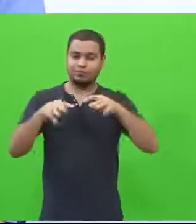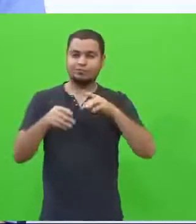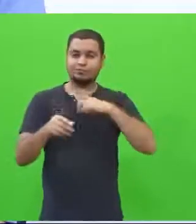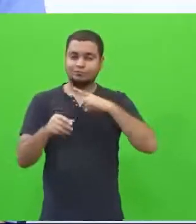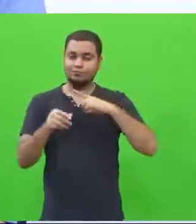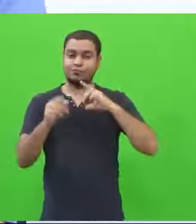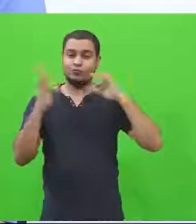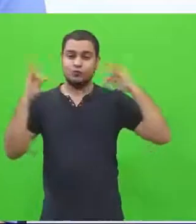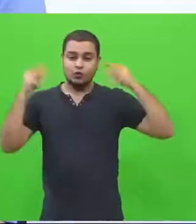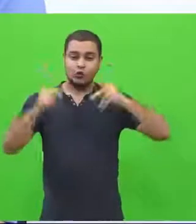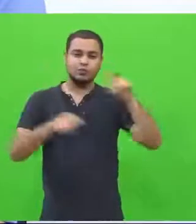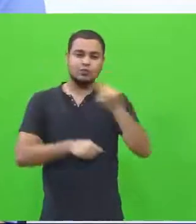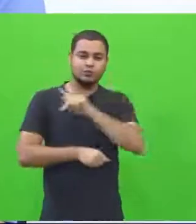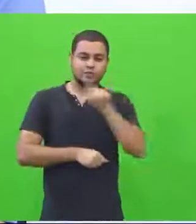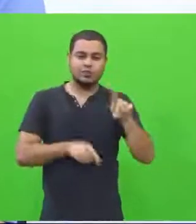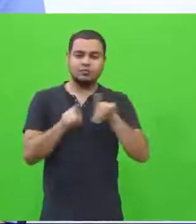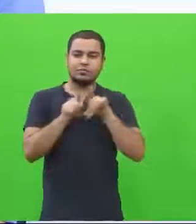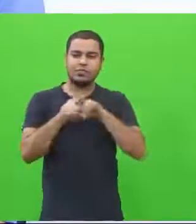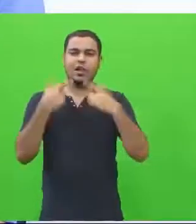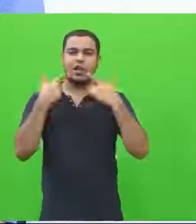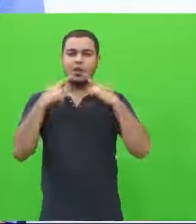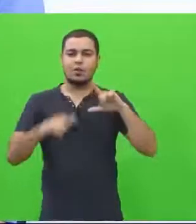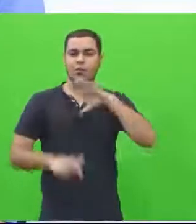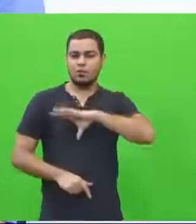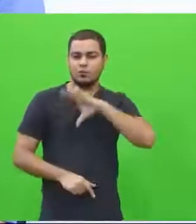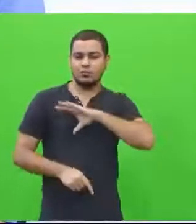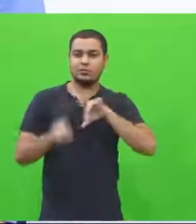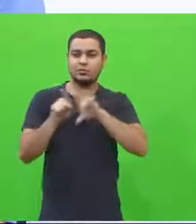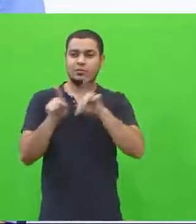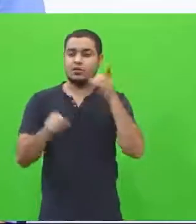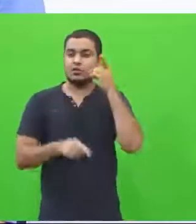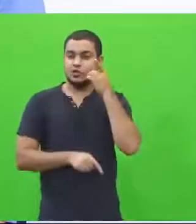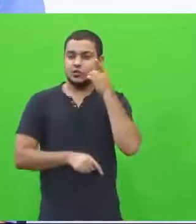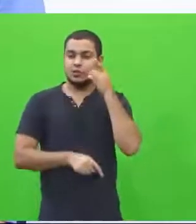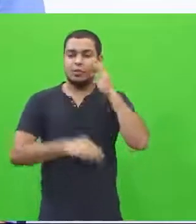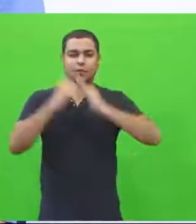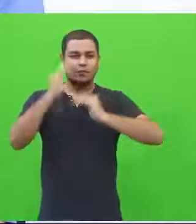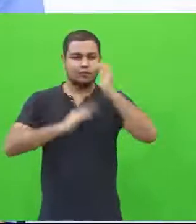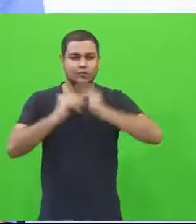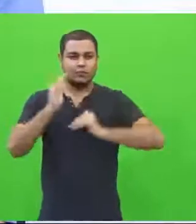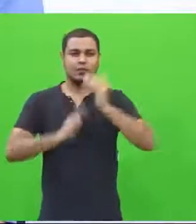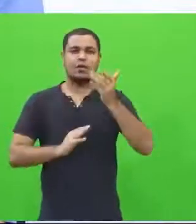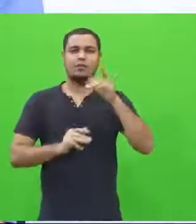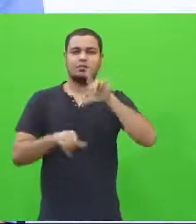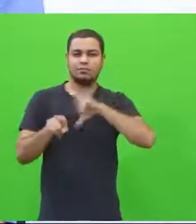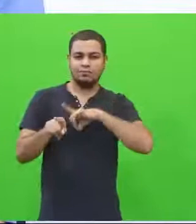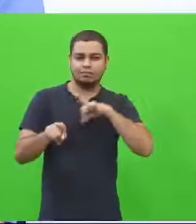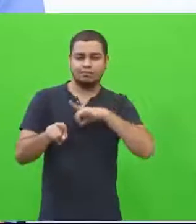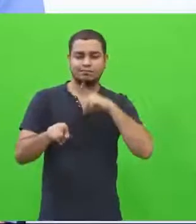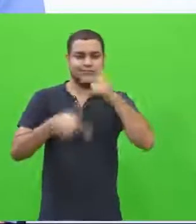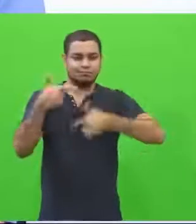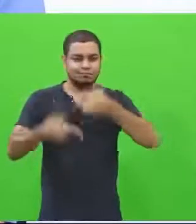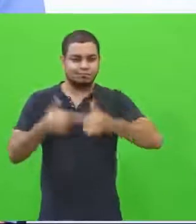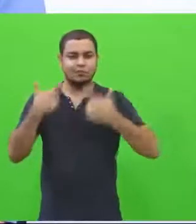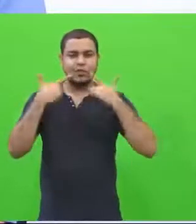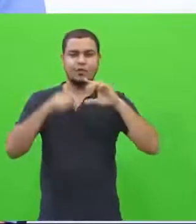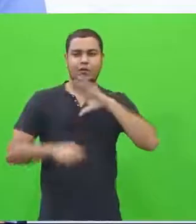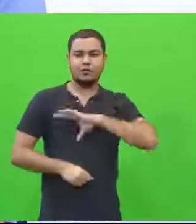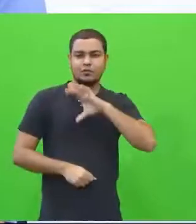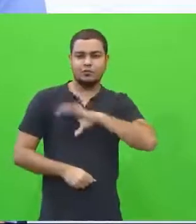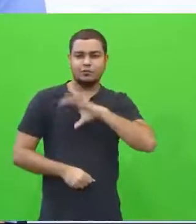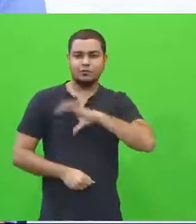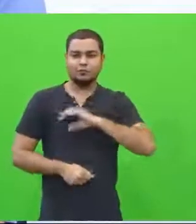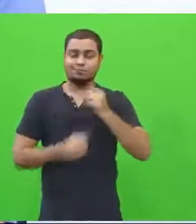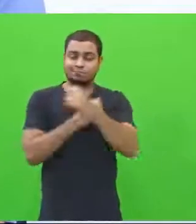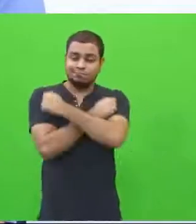e todos os professores de língua portuguesa pelo dia do profissional que trabalha a língua portuguesa. O nosso